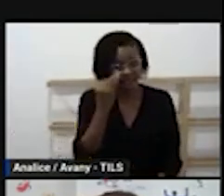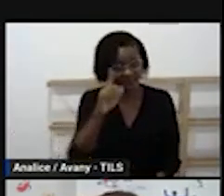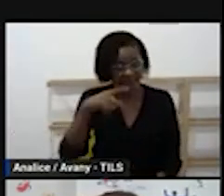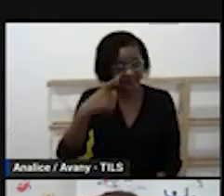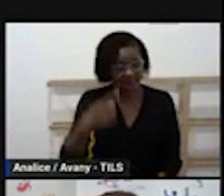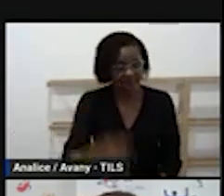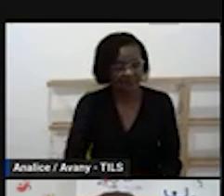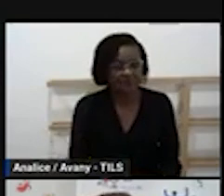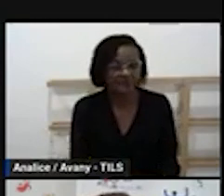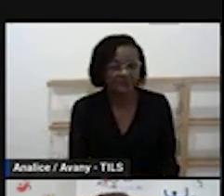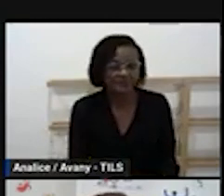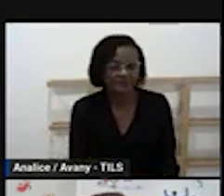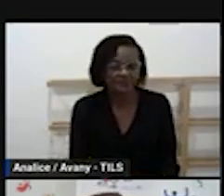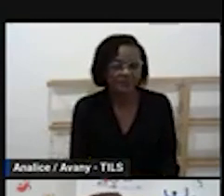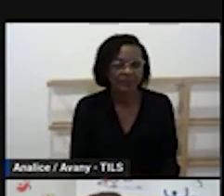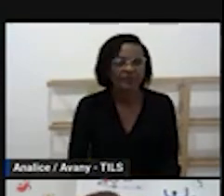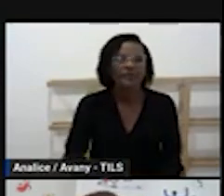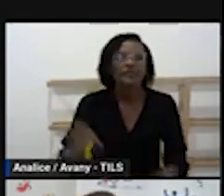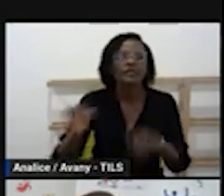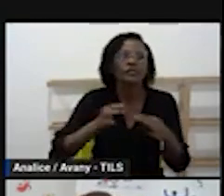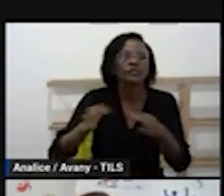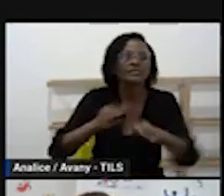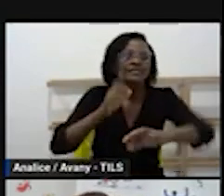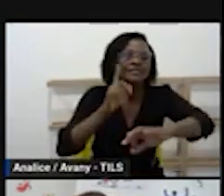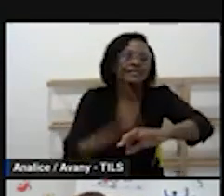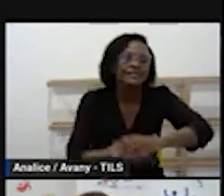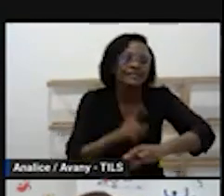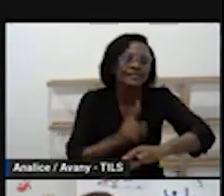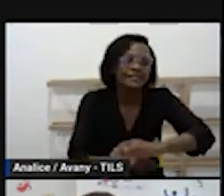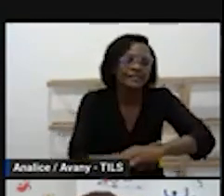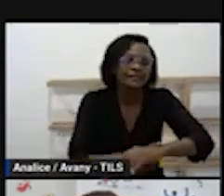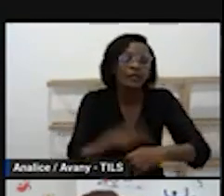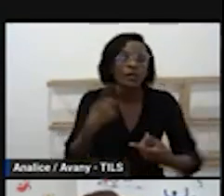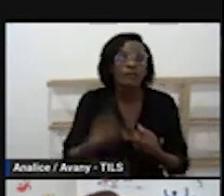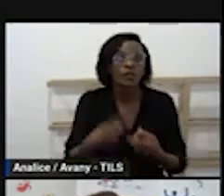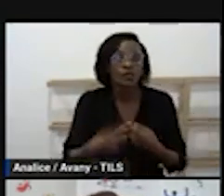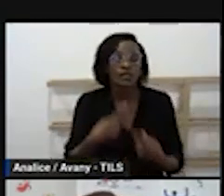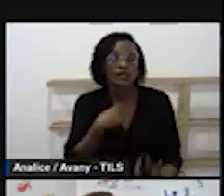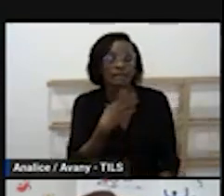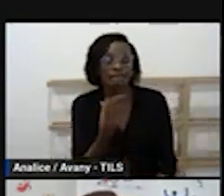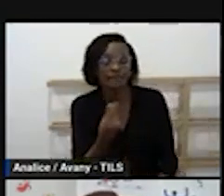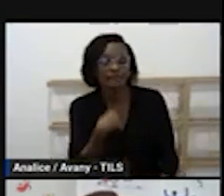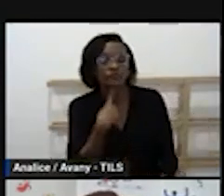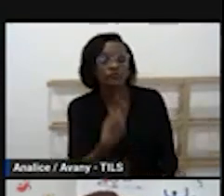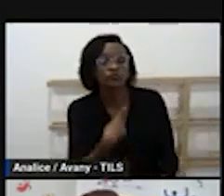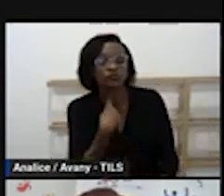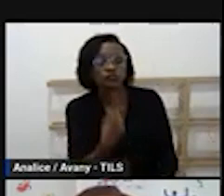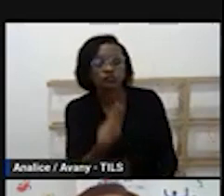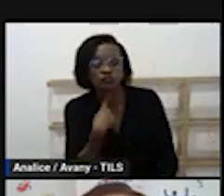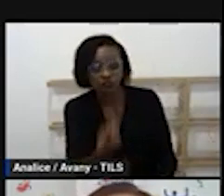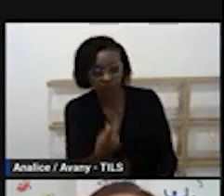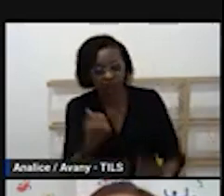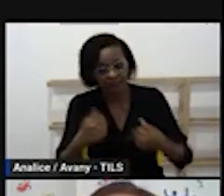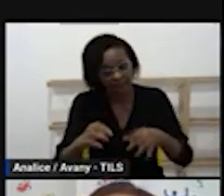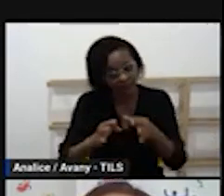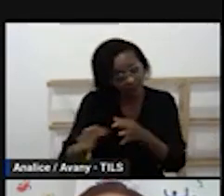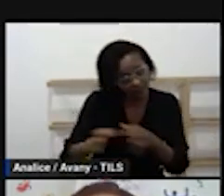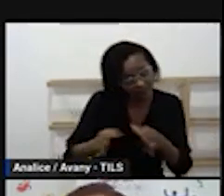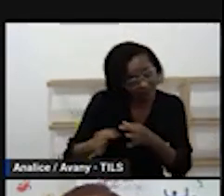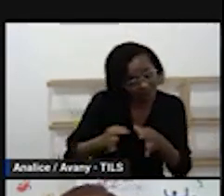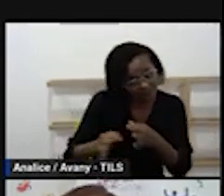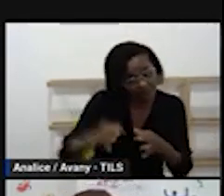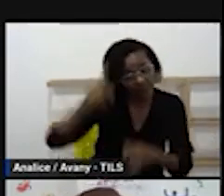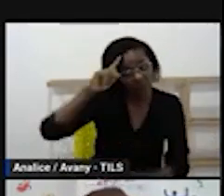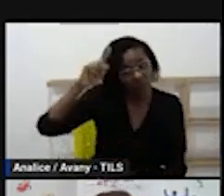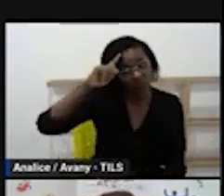discutindo esse tempo e a questão da rotina por conta das dúvidas que surgiram da gente com a gente aqui as sugestões de discussão para